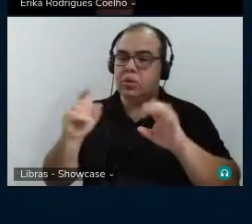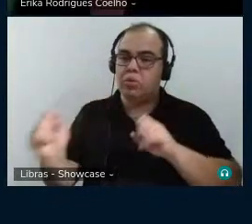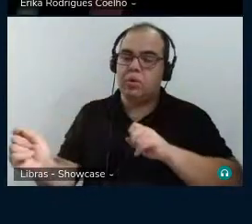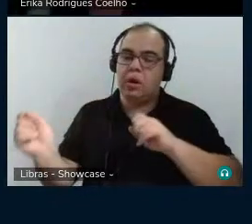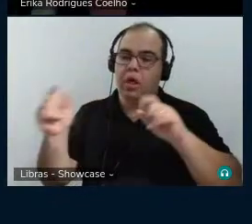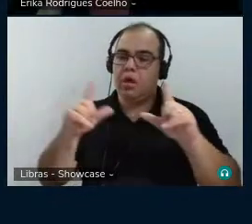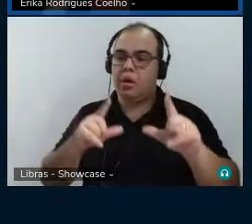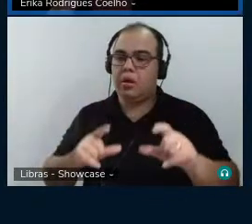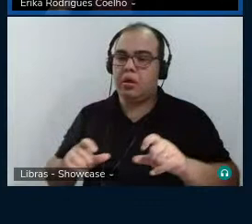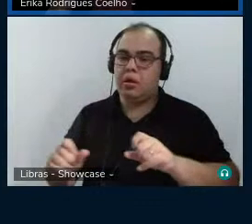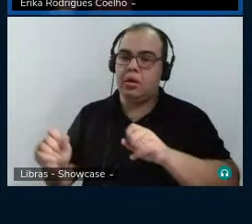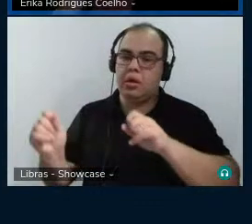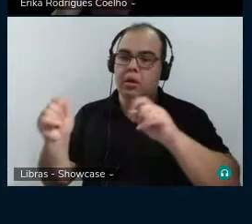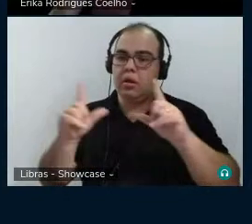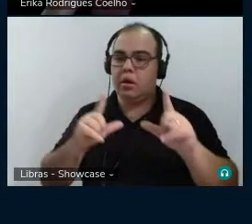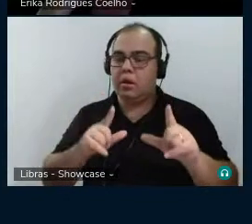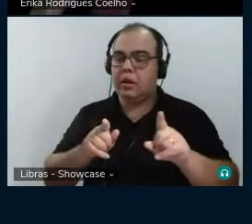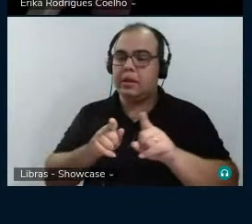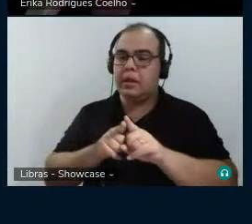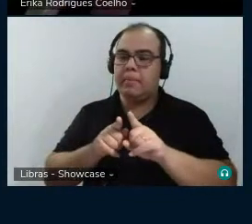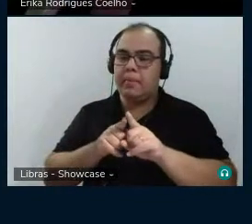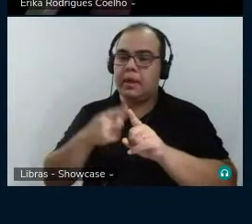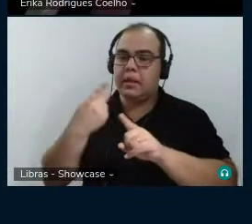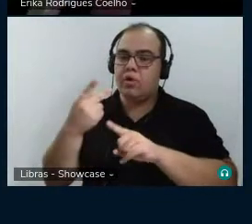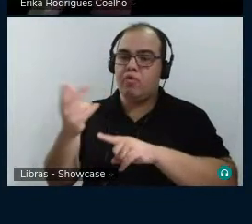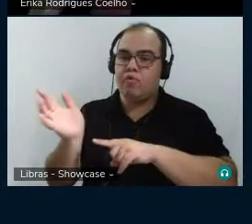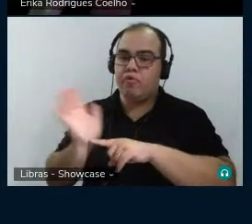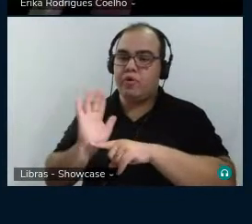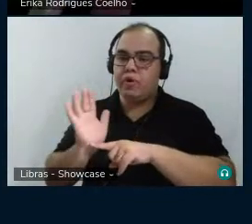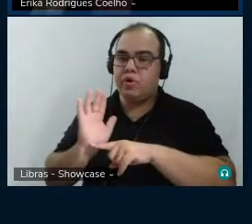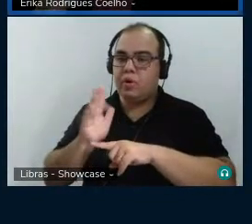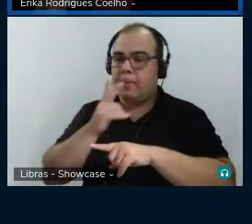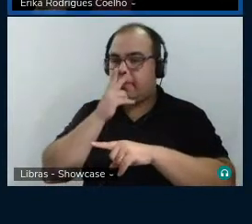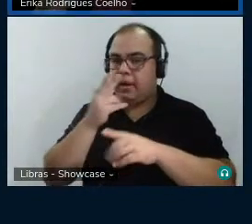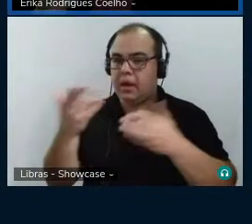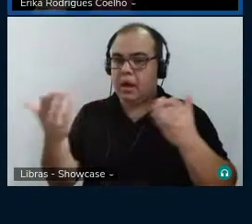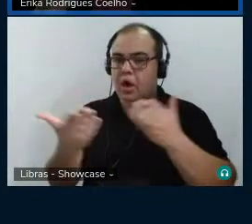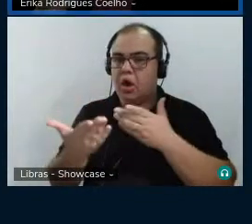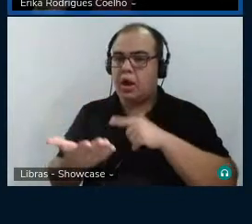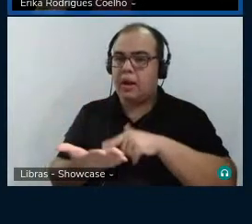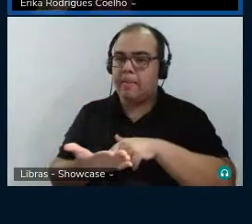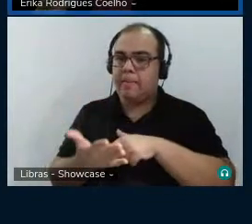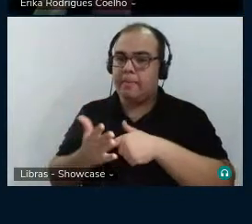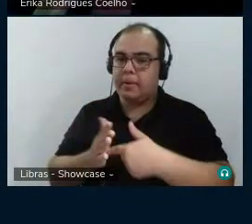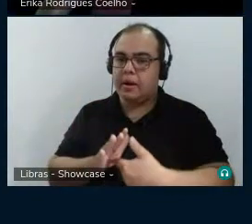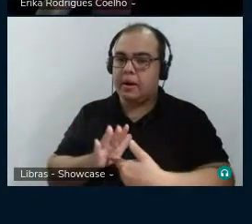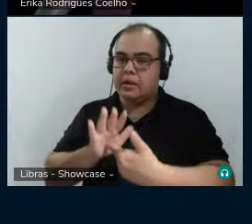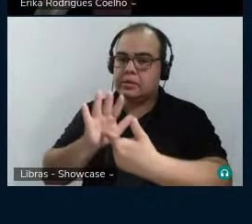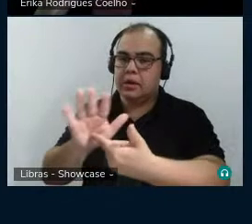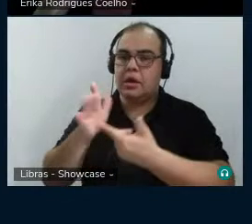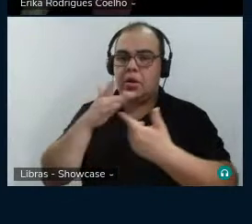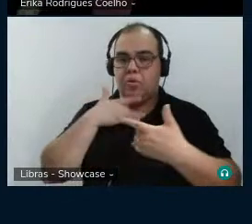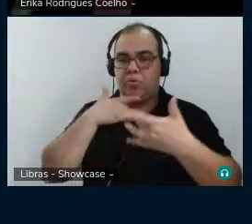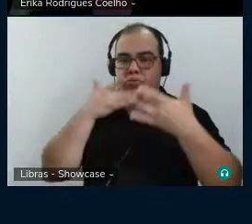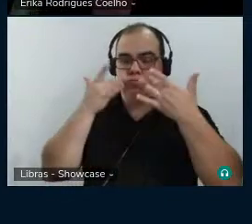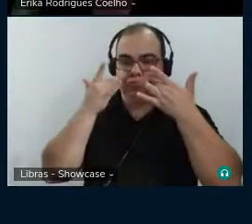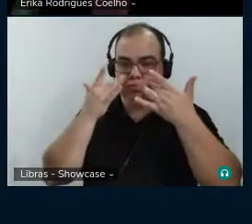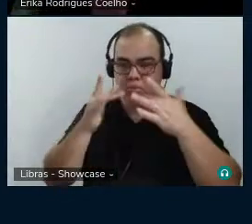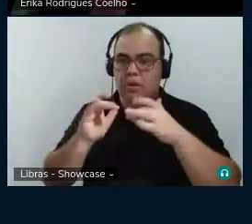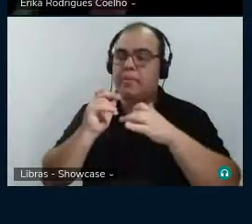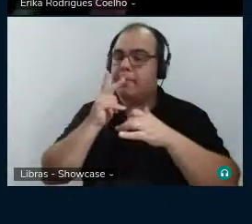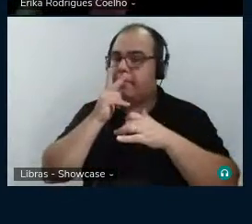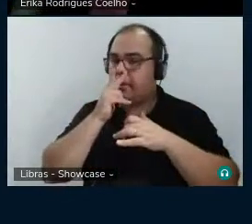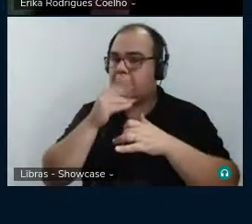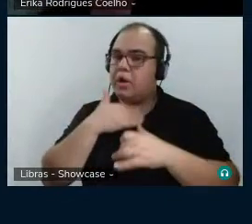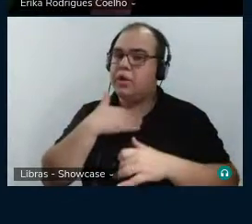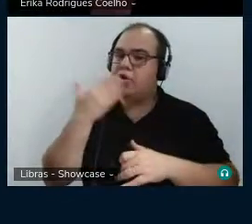o seu vídeo, aliás, desculpa, e parece que agora na sua apresentação, eu não sei que eu entendi,